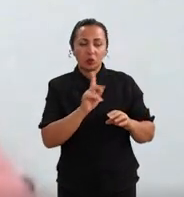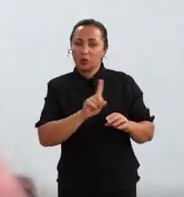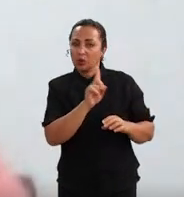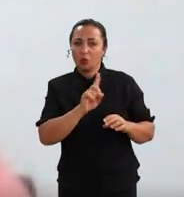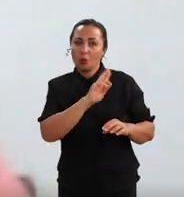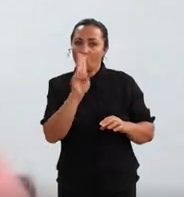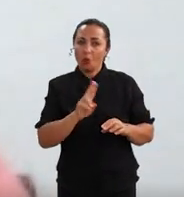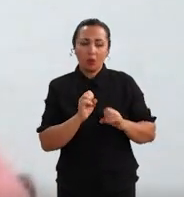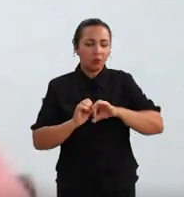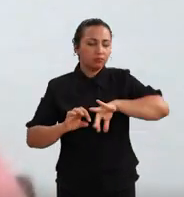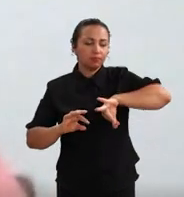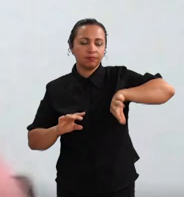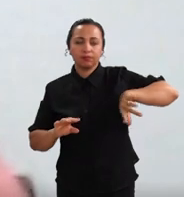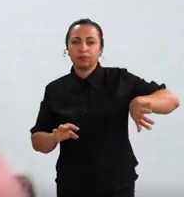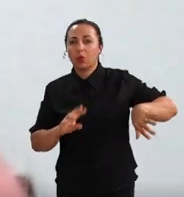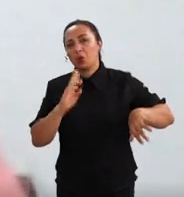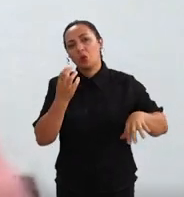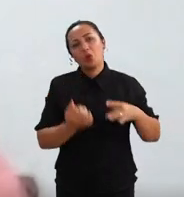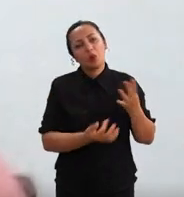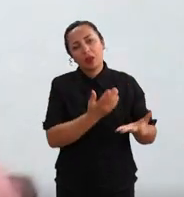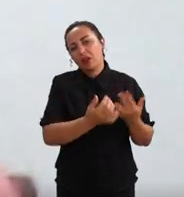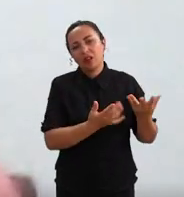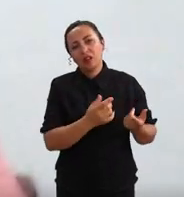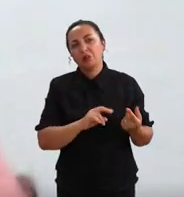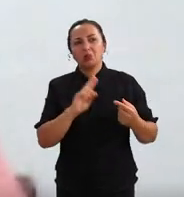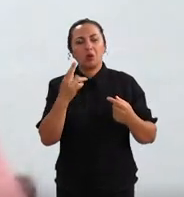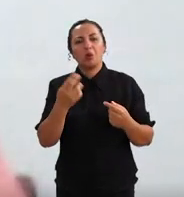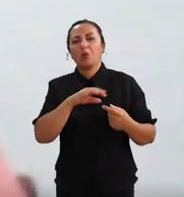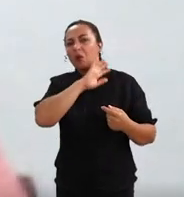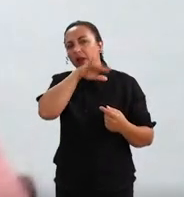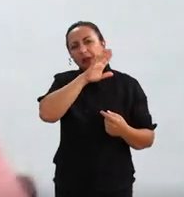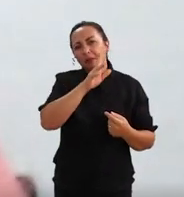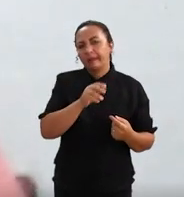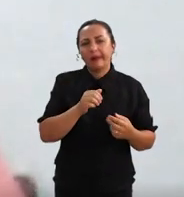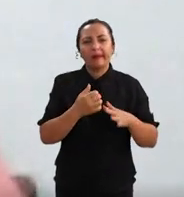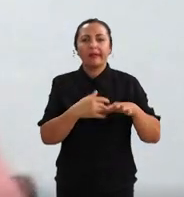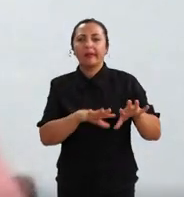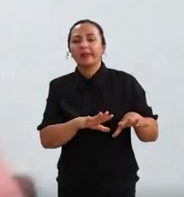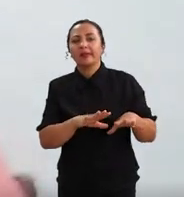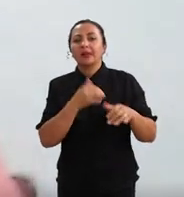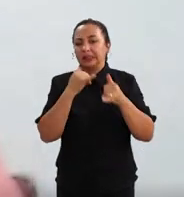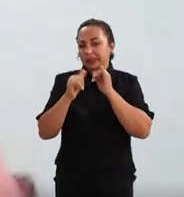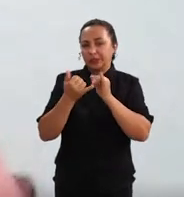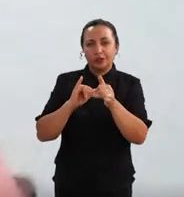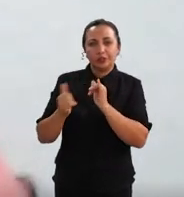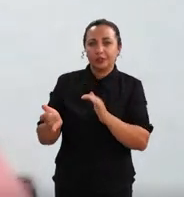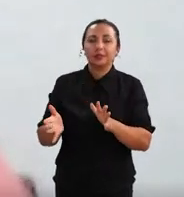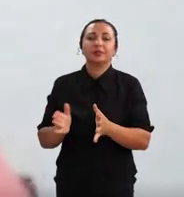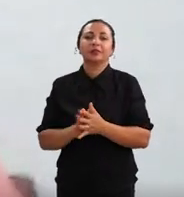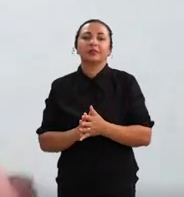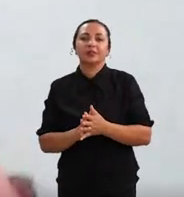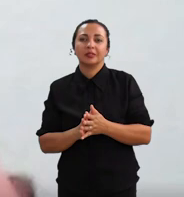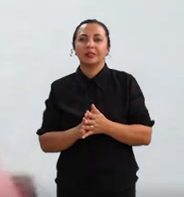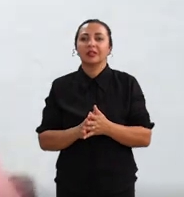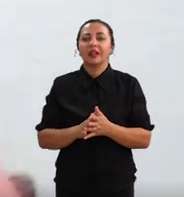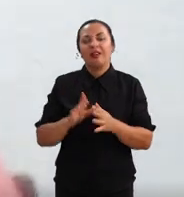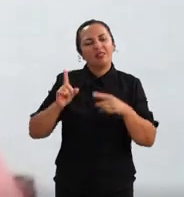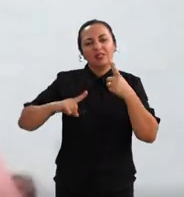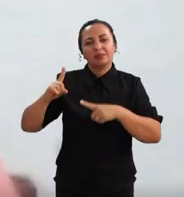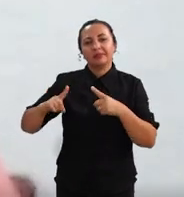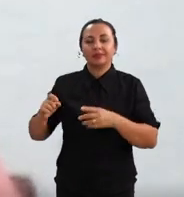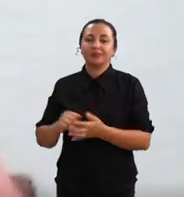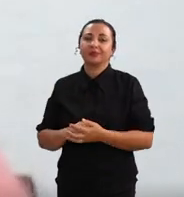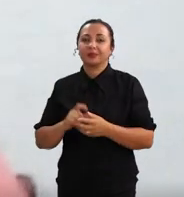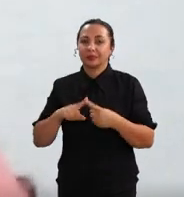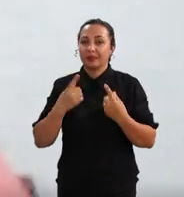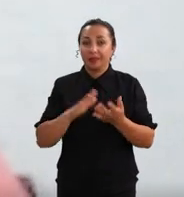pegam esse farelo e levam para combustão, para fazer como se fosse forma de energia, ou levam para alimentação